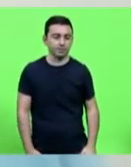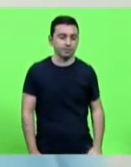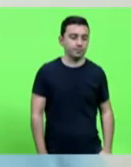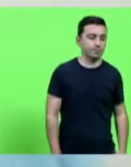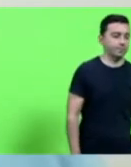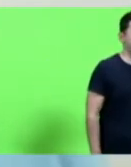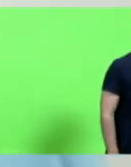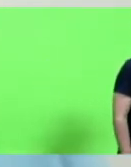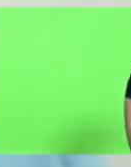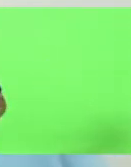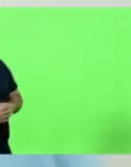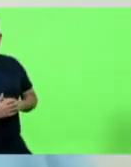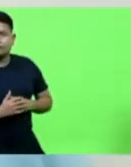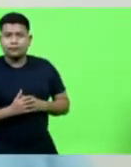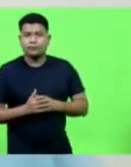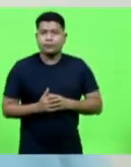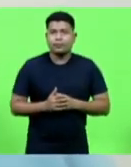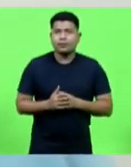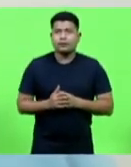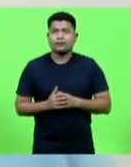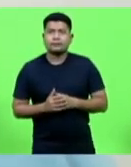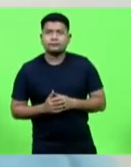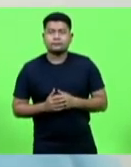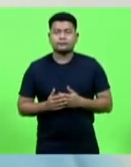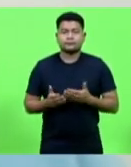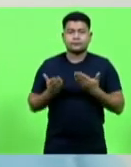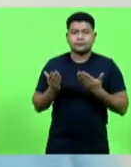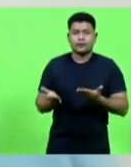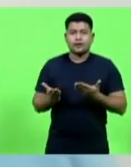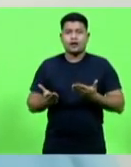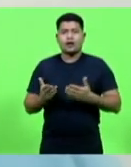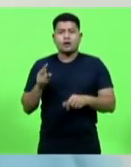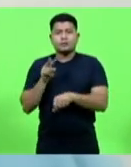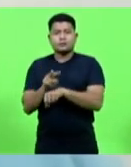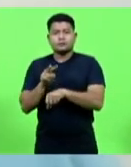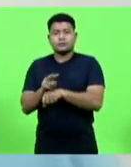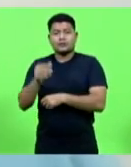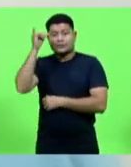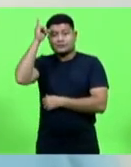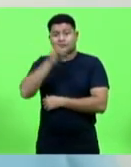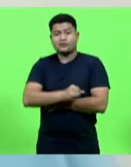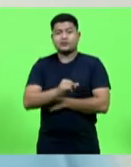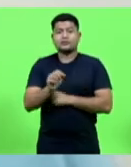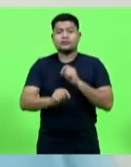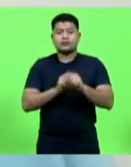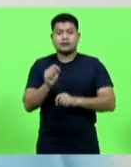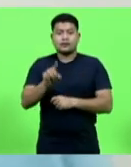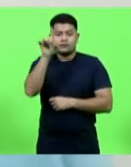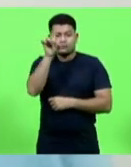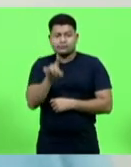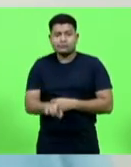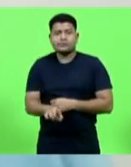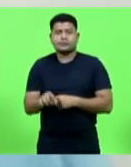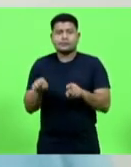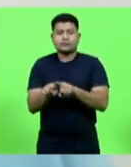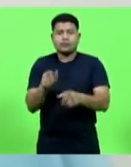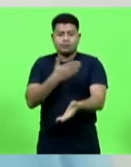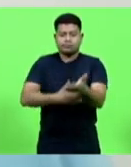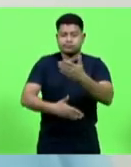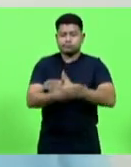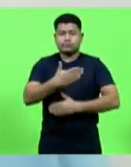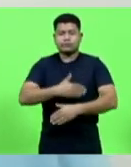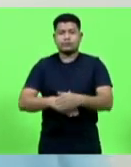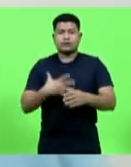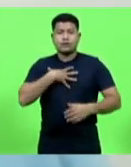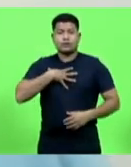medidas de conscientização, prevenção e combate à depressão, à automutilação e ao suicídio no